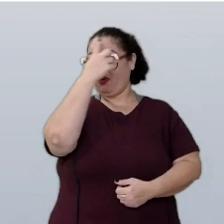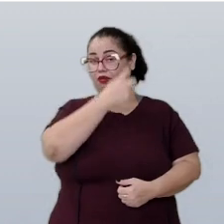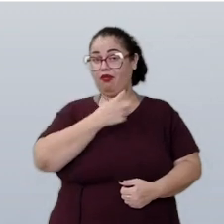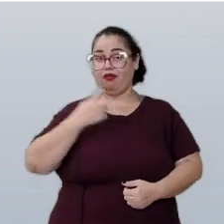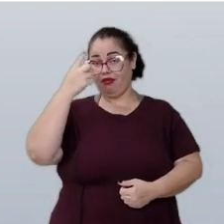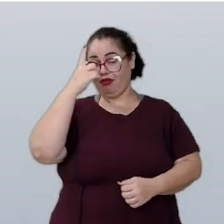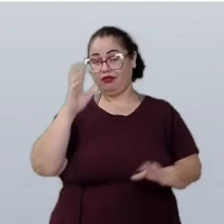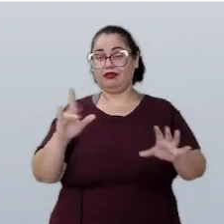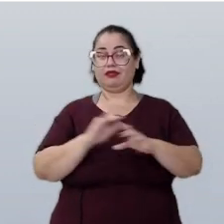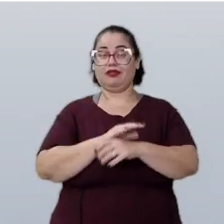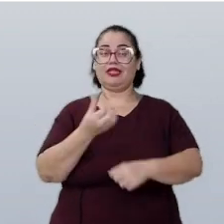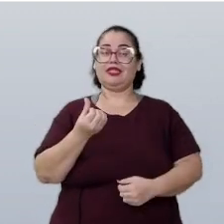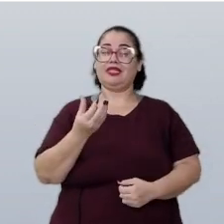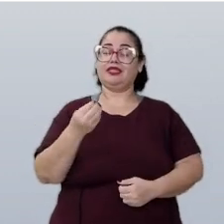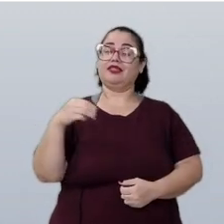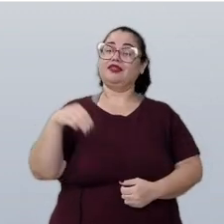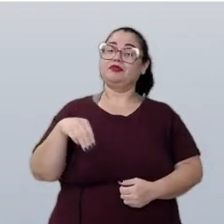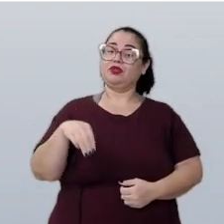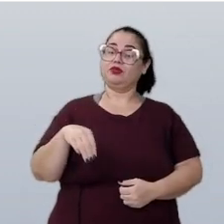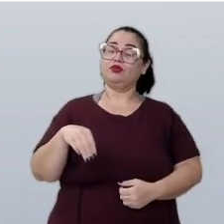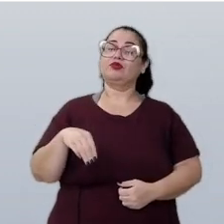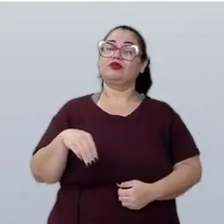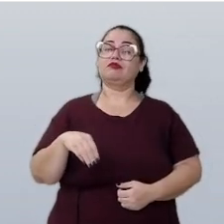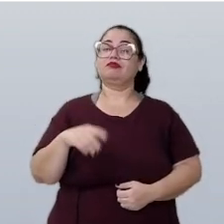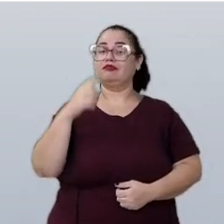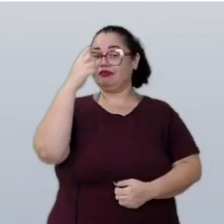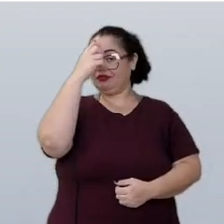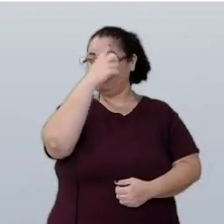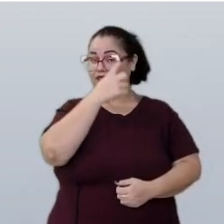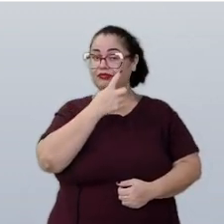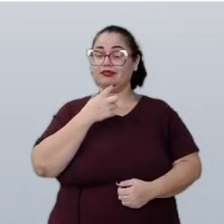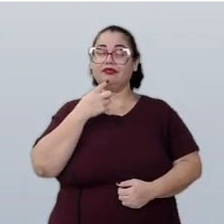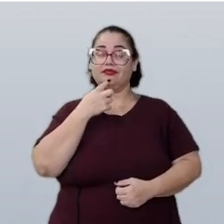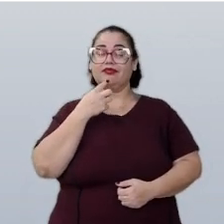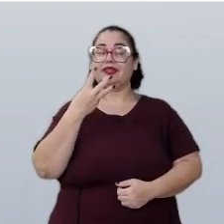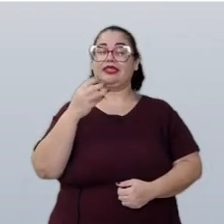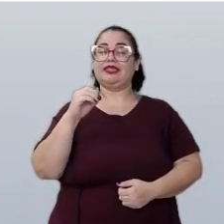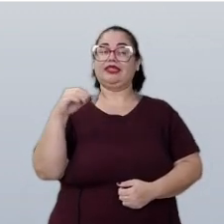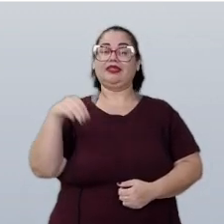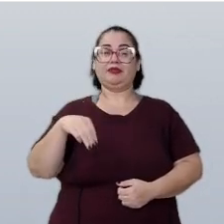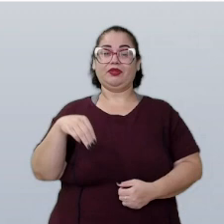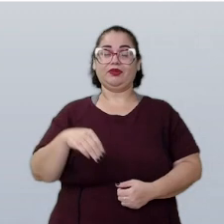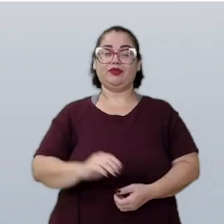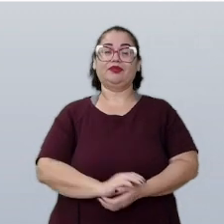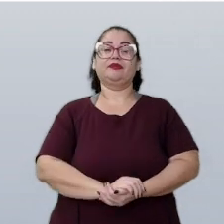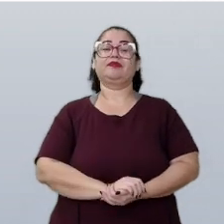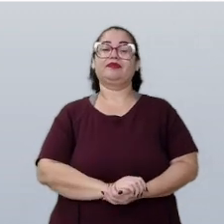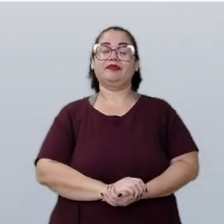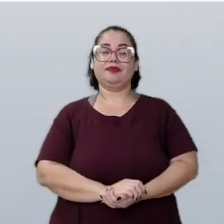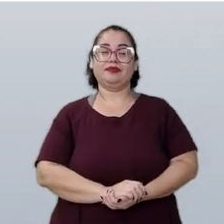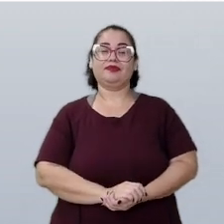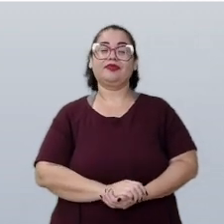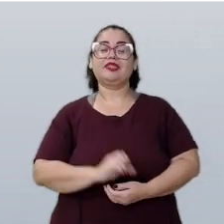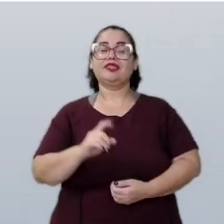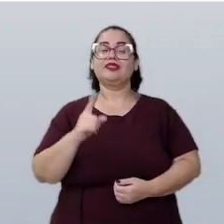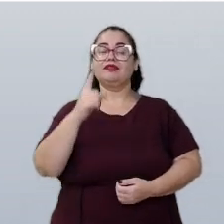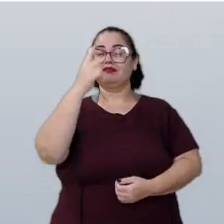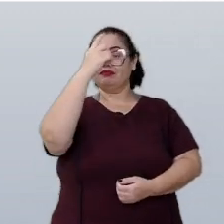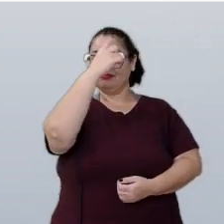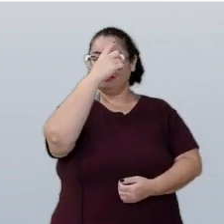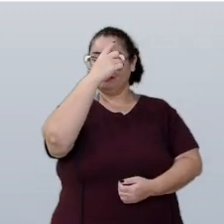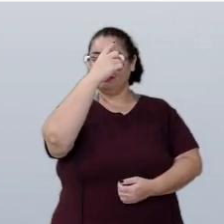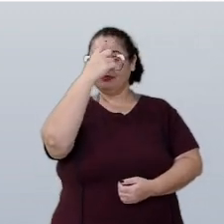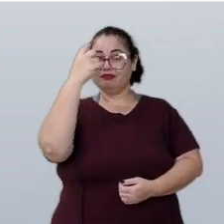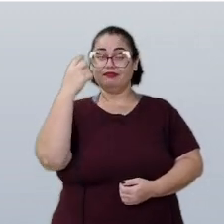minutos. Meia hora terá trinta minutos. E se o ponteiro estiver